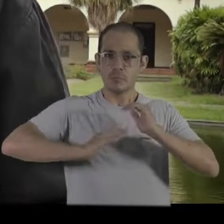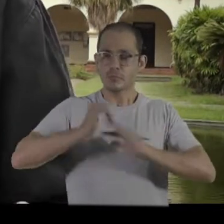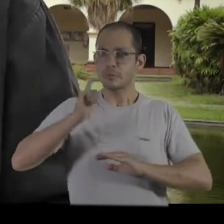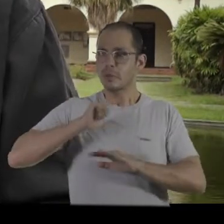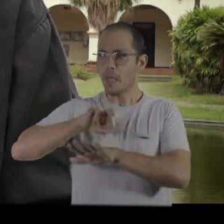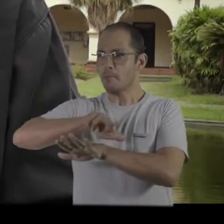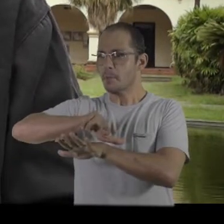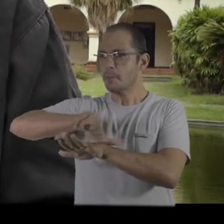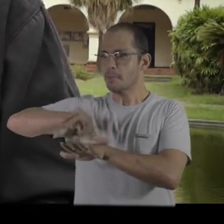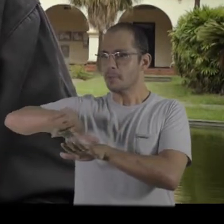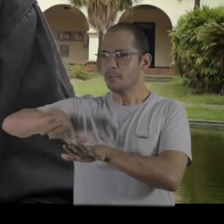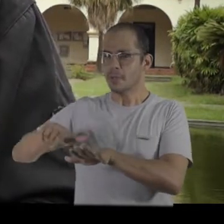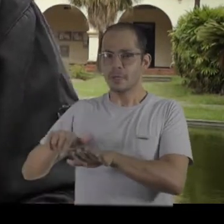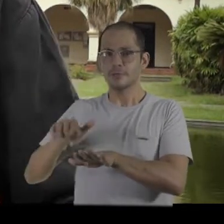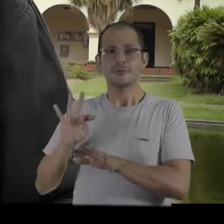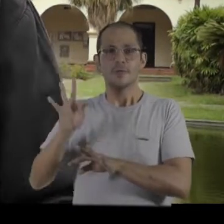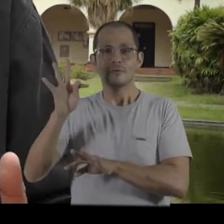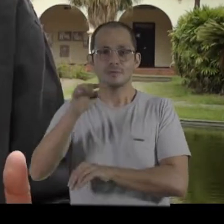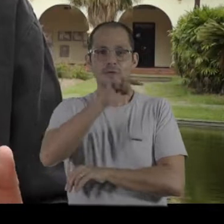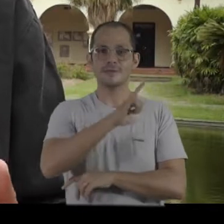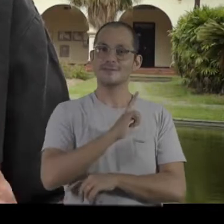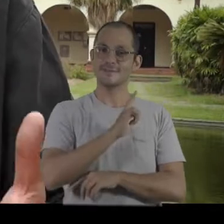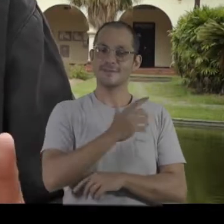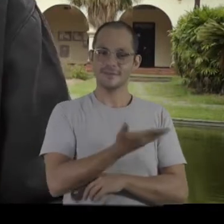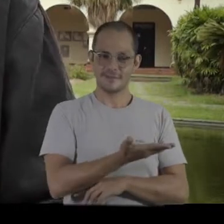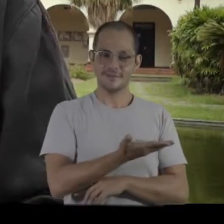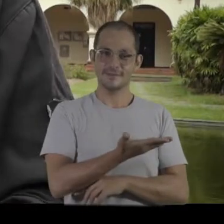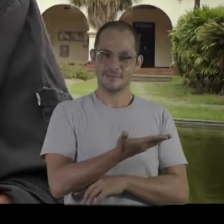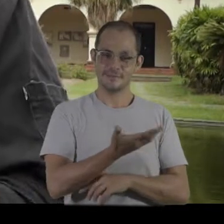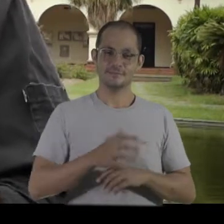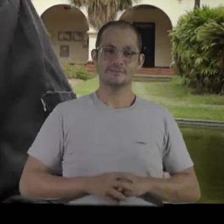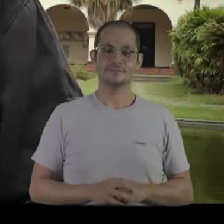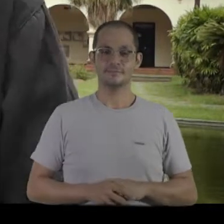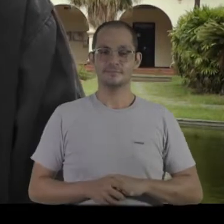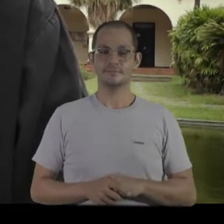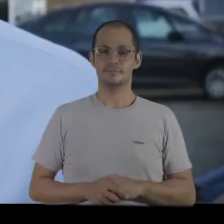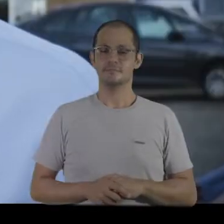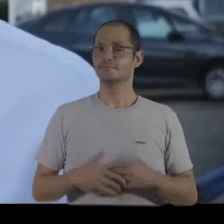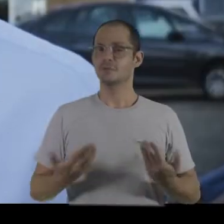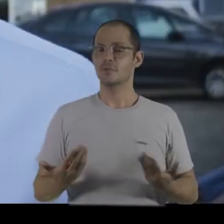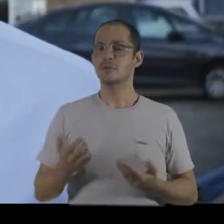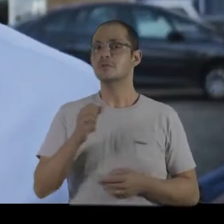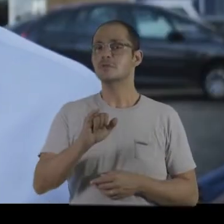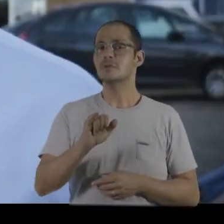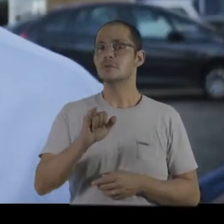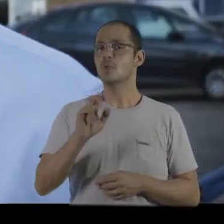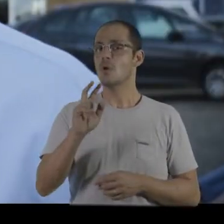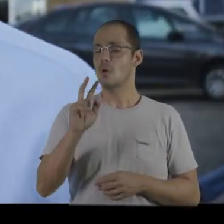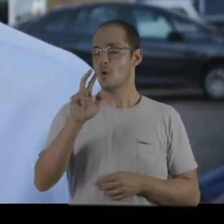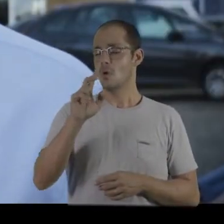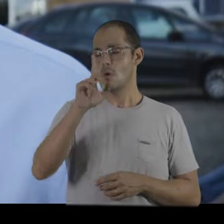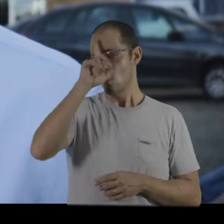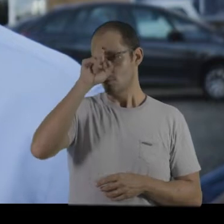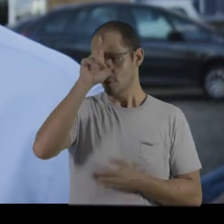essa gama de tecnologia que a Universidade Federal Rural do Rio de Janeiro me oferece. A falta do hospital universitário com